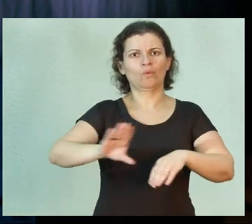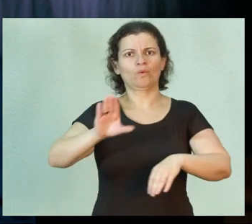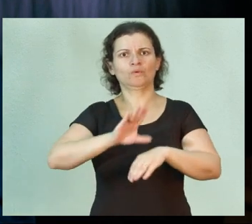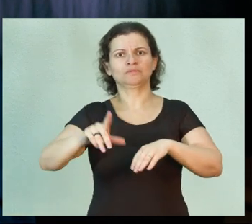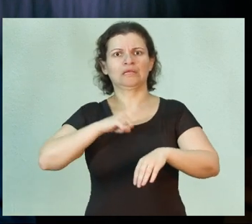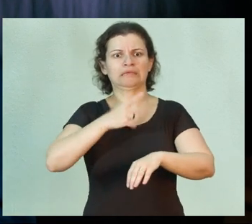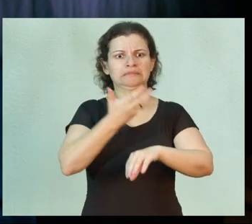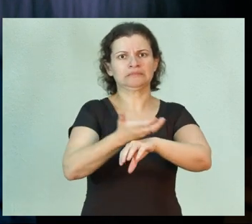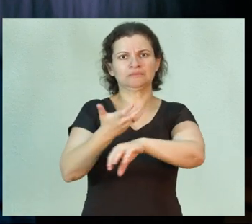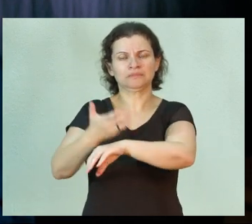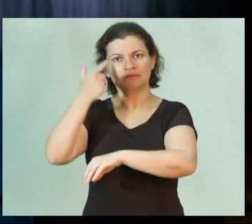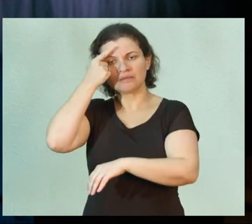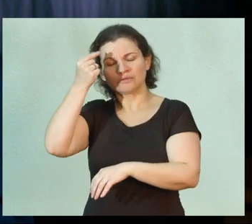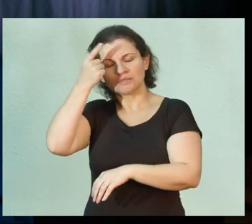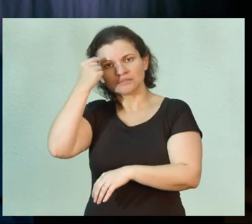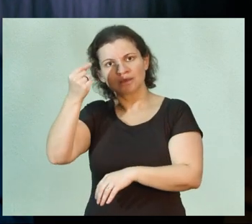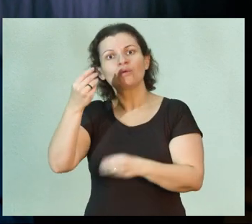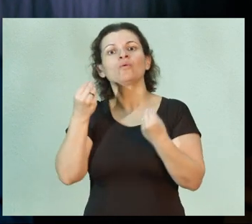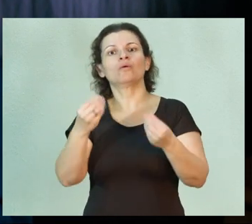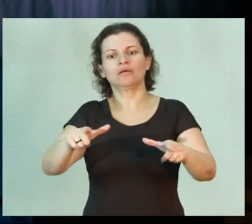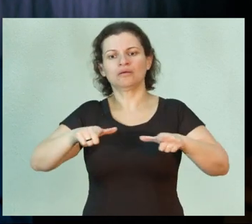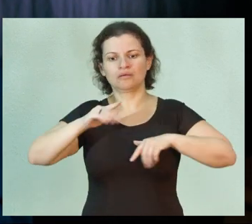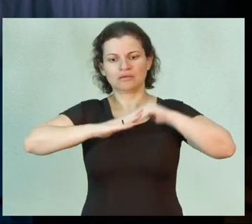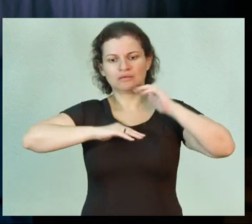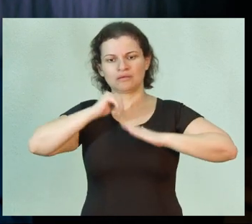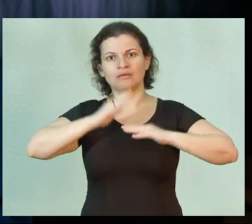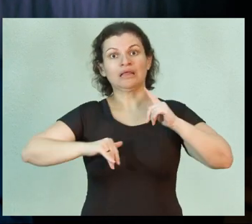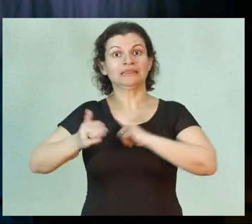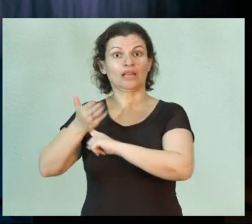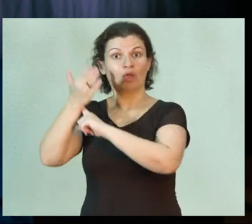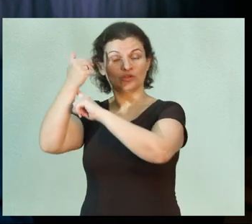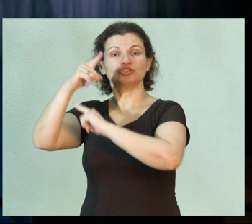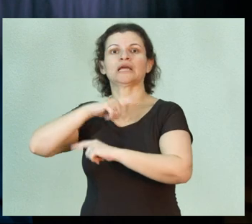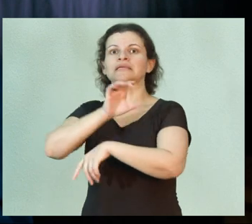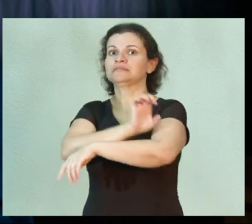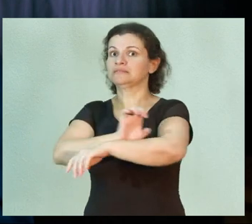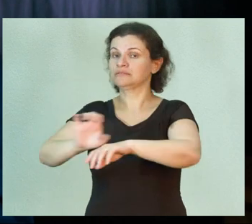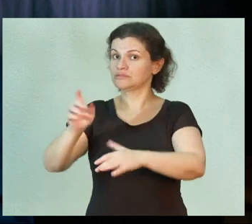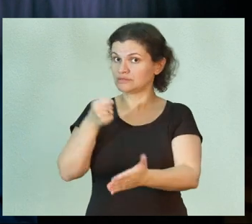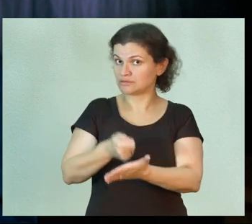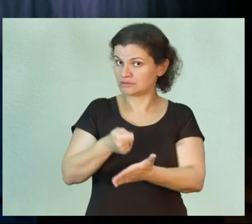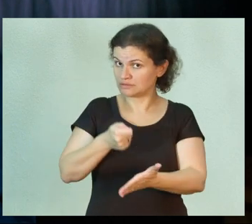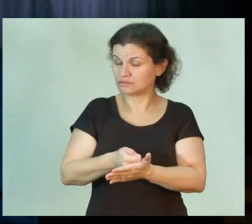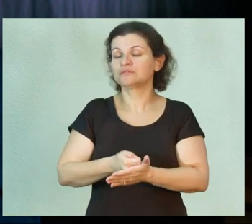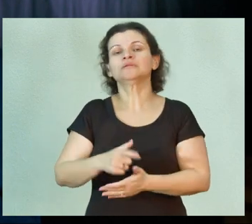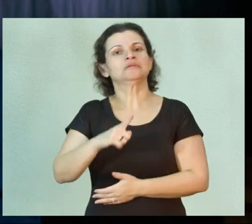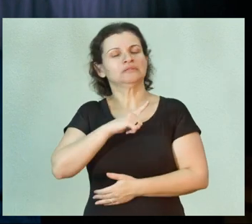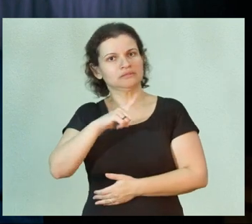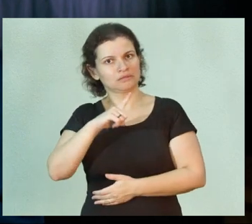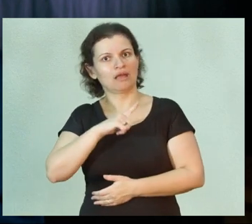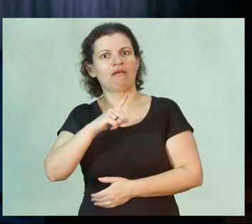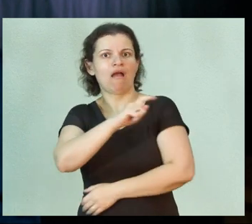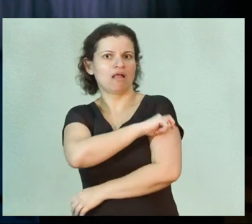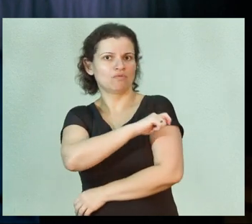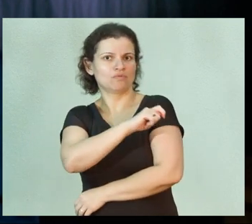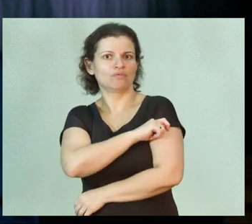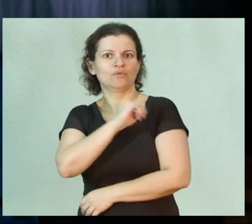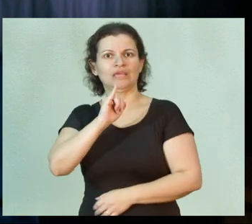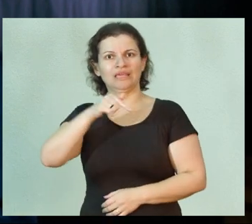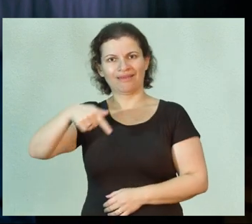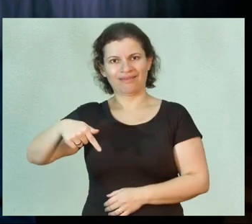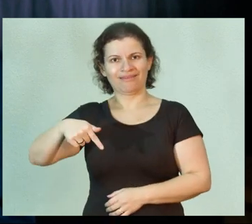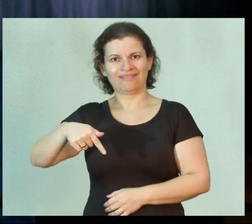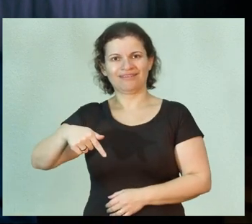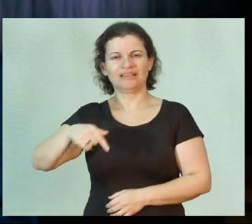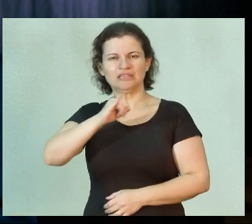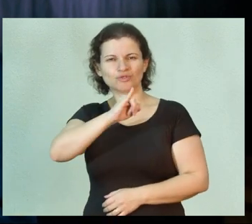disciplinas de graduação. Para o bacharelado tecnológico tem o estágio obrigatório e a gente tem estudantes do Instituto de